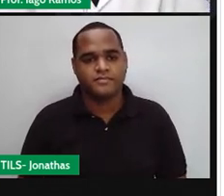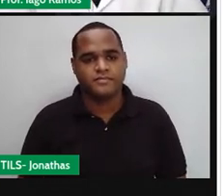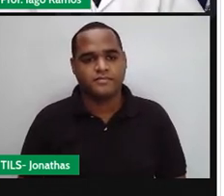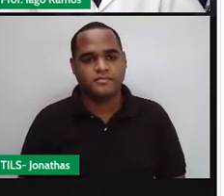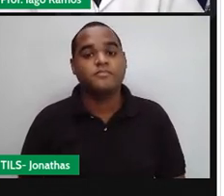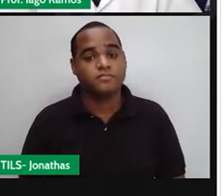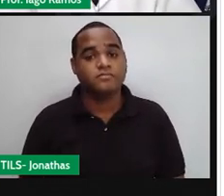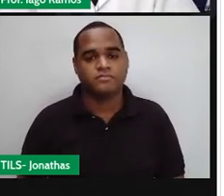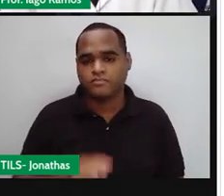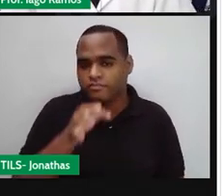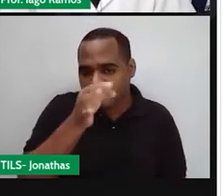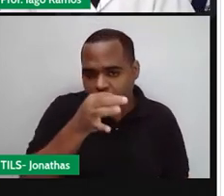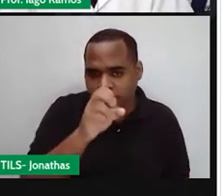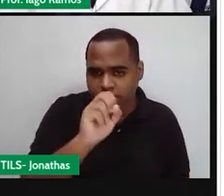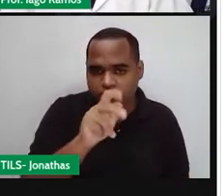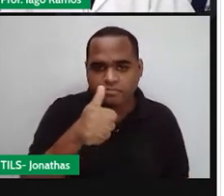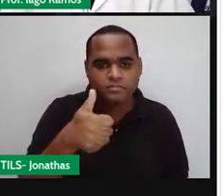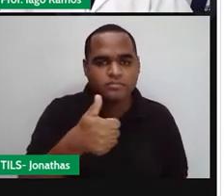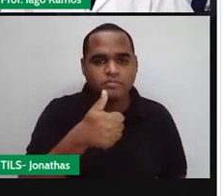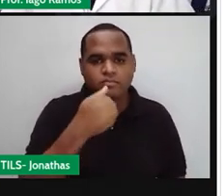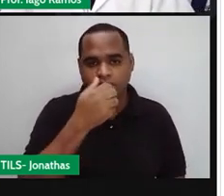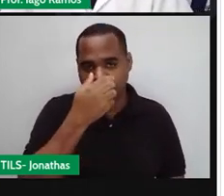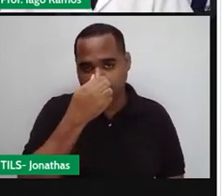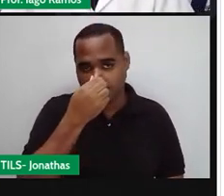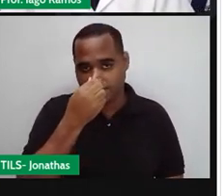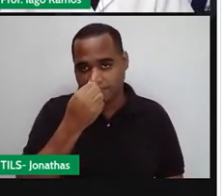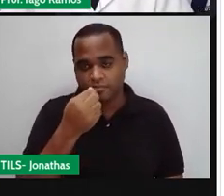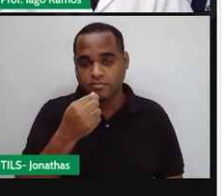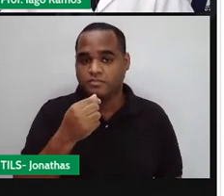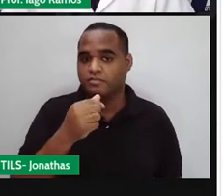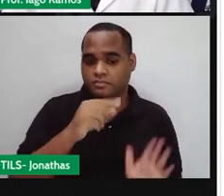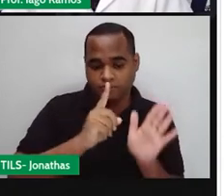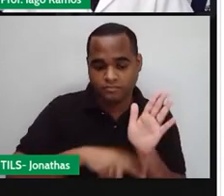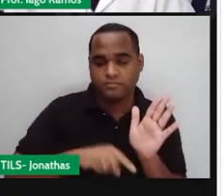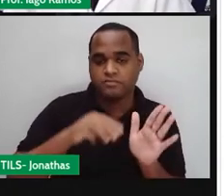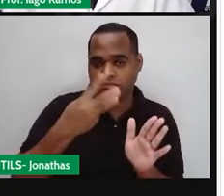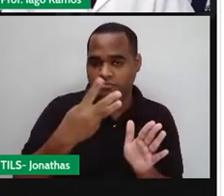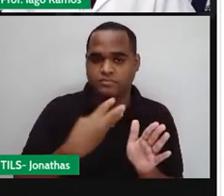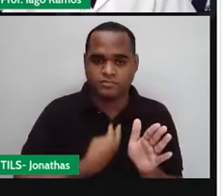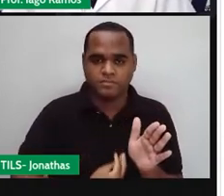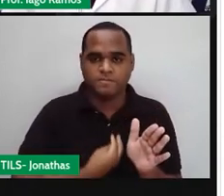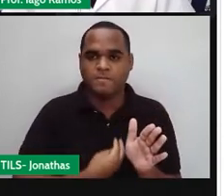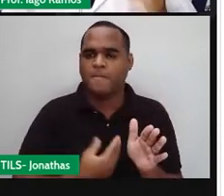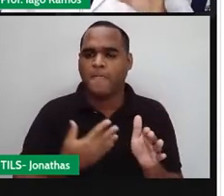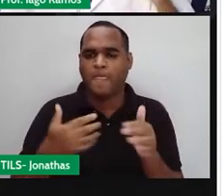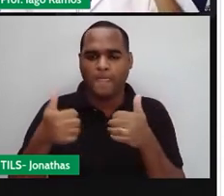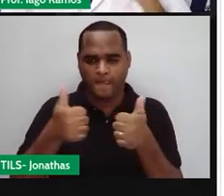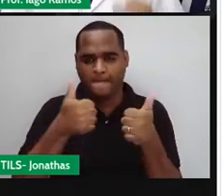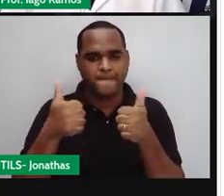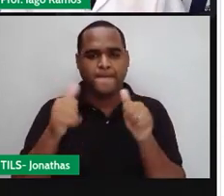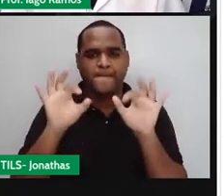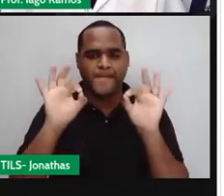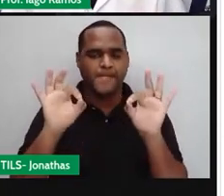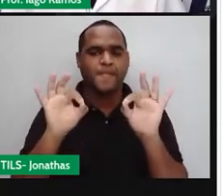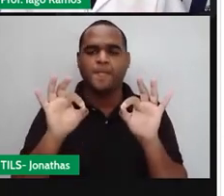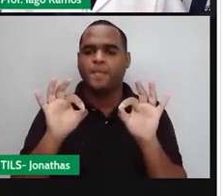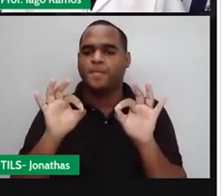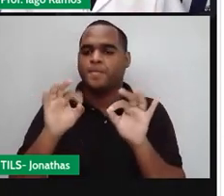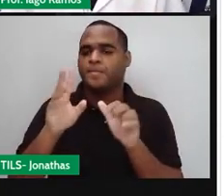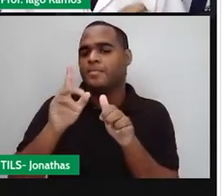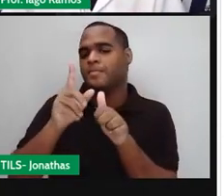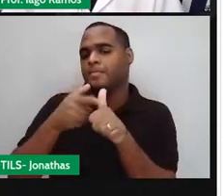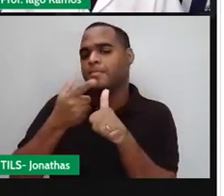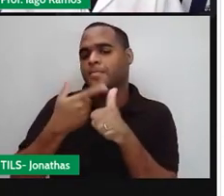Certo? Então, vai ter que ser menos três. Tá bom? Tá. Beleza. Essa foi a primeira.